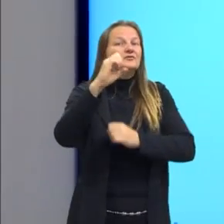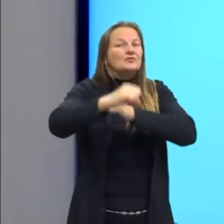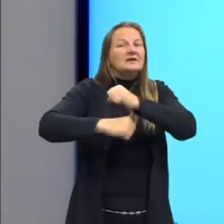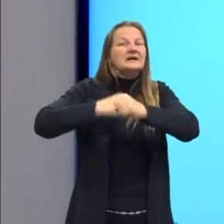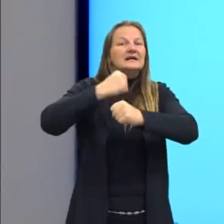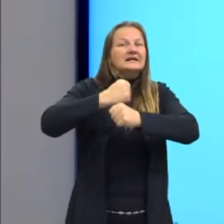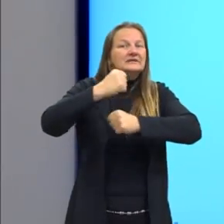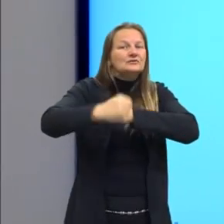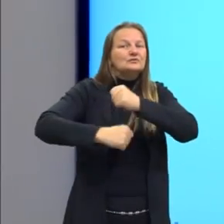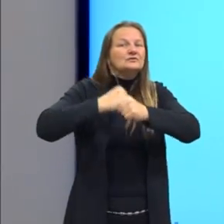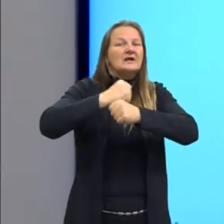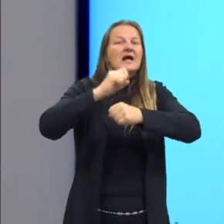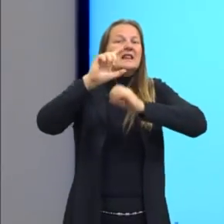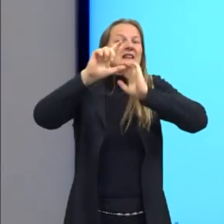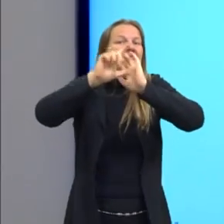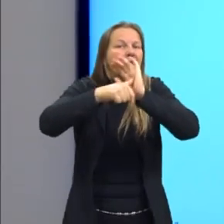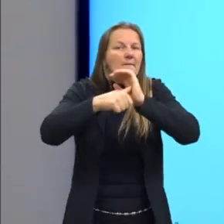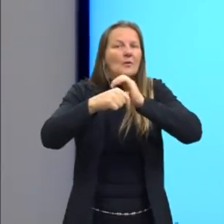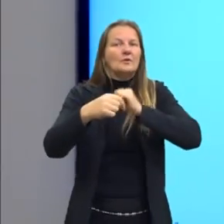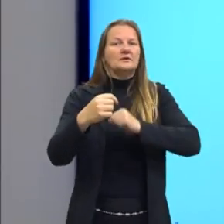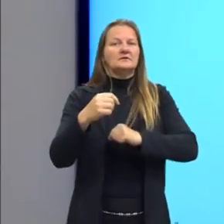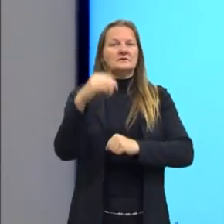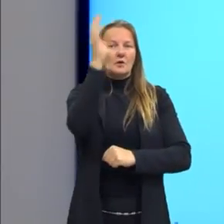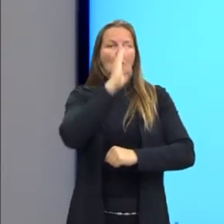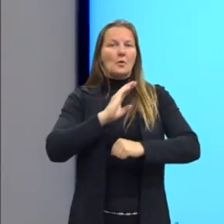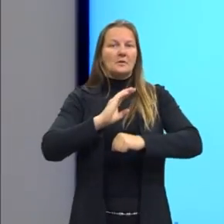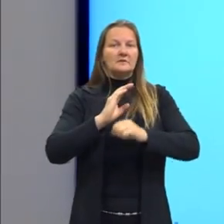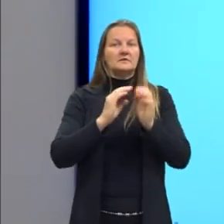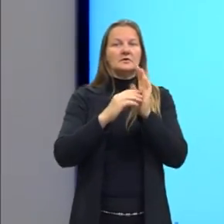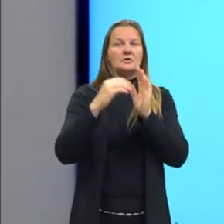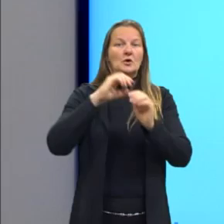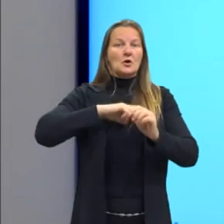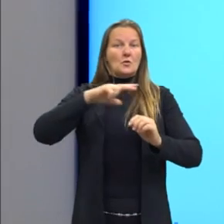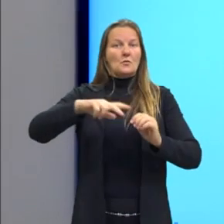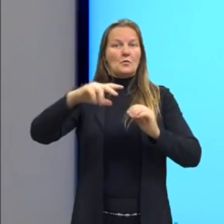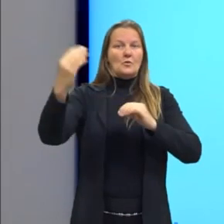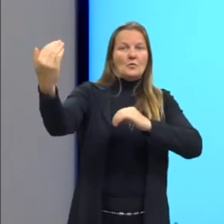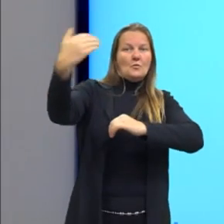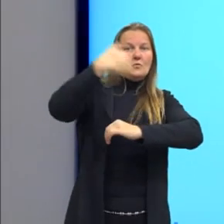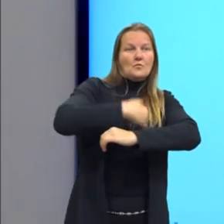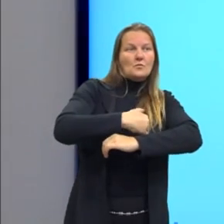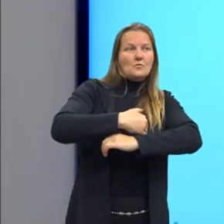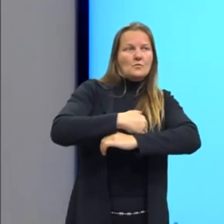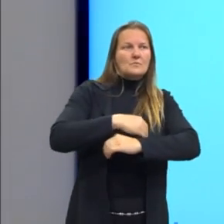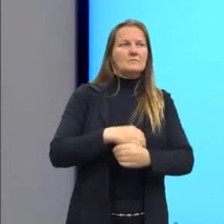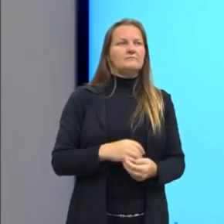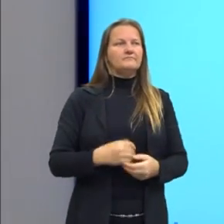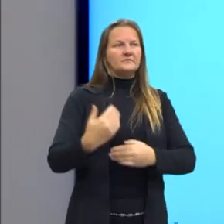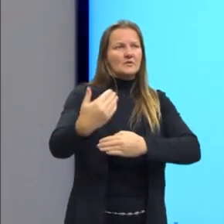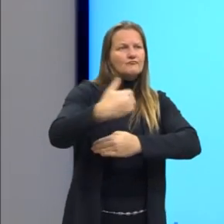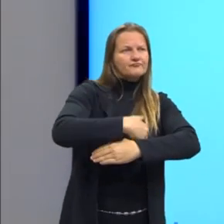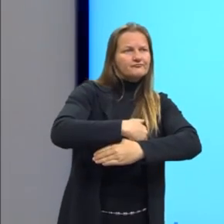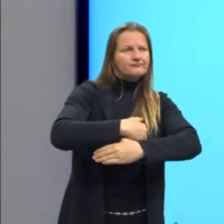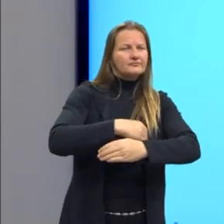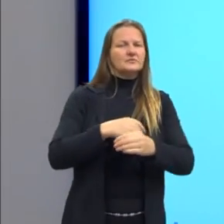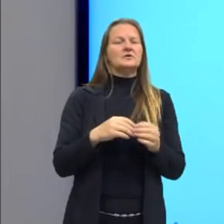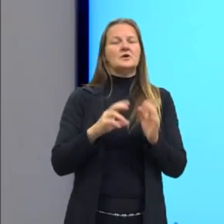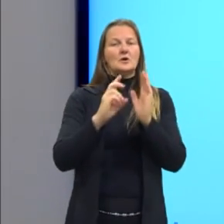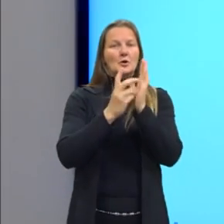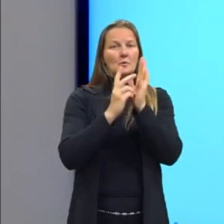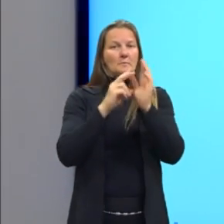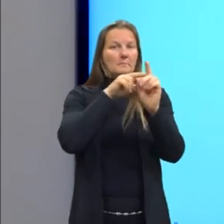da invasão. A gente não vai mais, então, chamar esse descobrimento de descobrimento, porque ele foi uma invasão da perspectiva indígena.